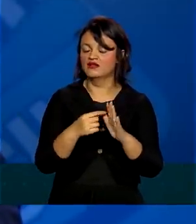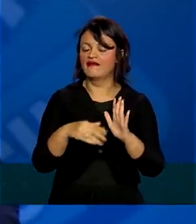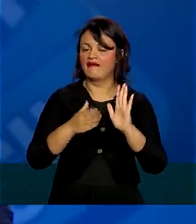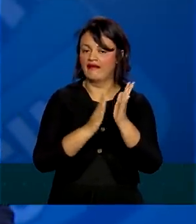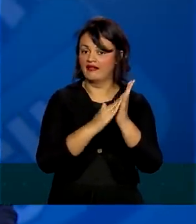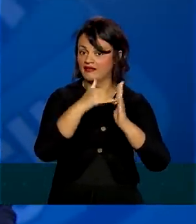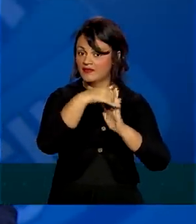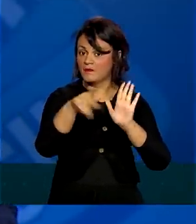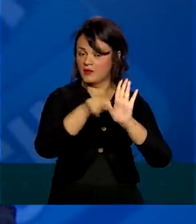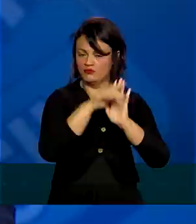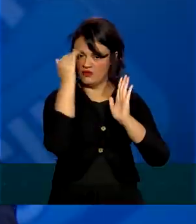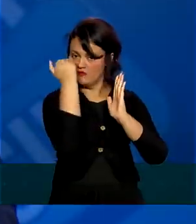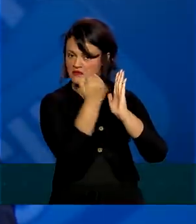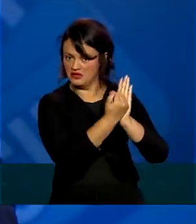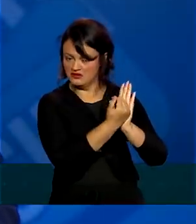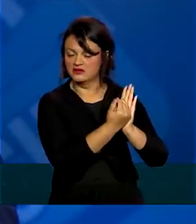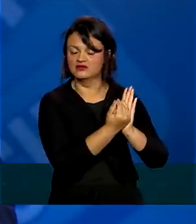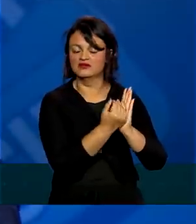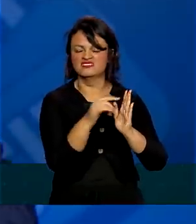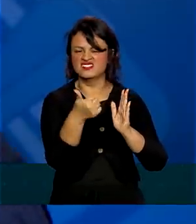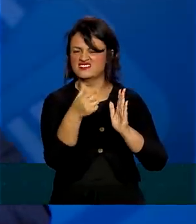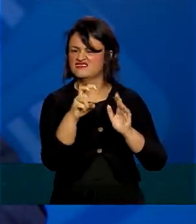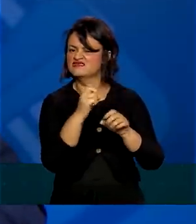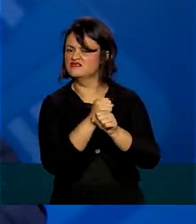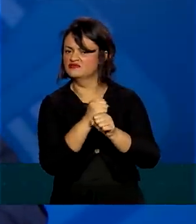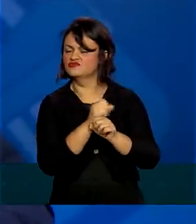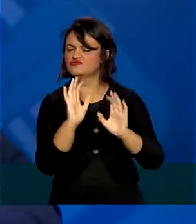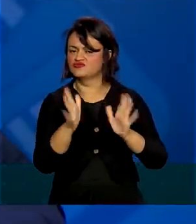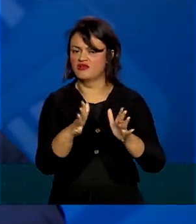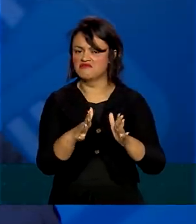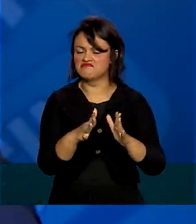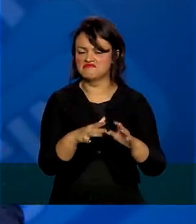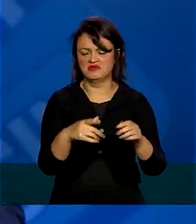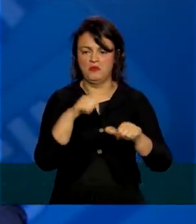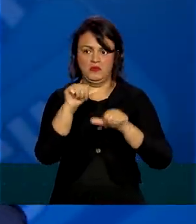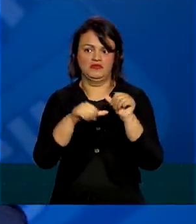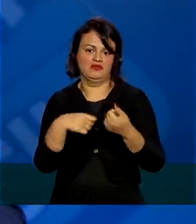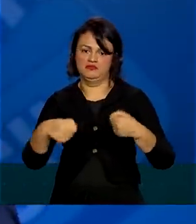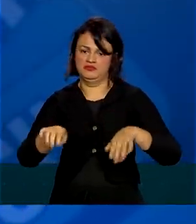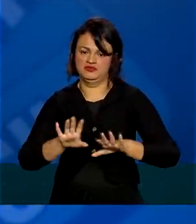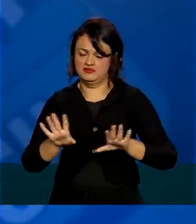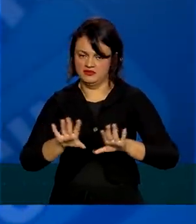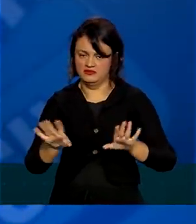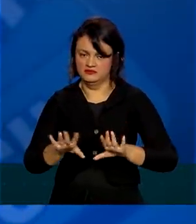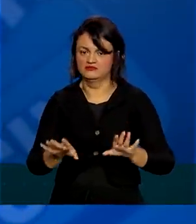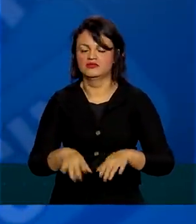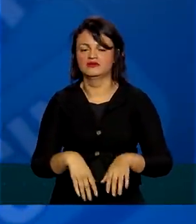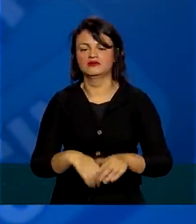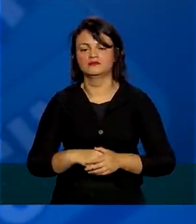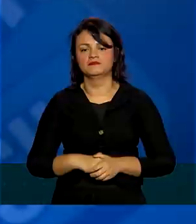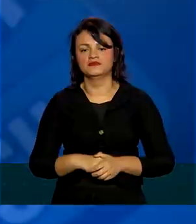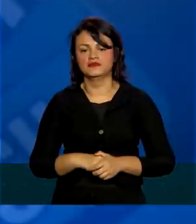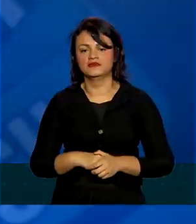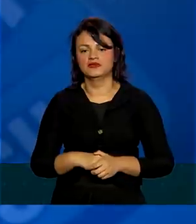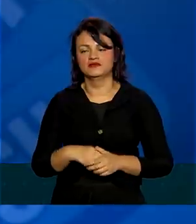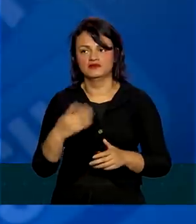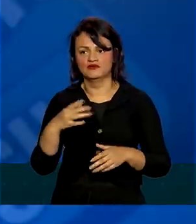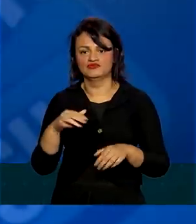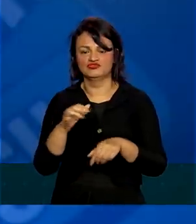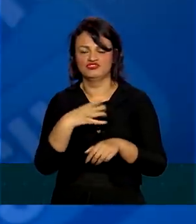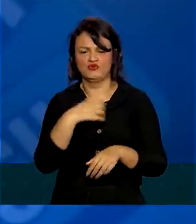calendário, que já é executado há 15 anos, não havendo nenhuma necessidade das pessoas irem a qualquer outra